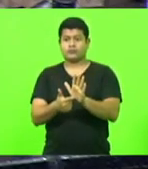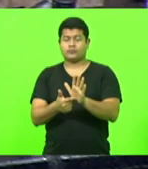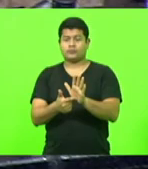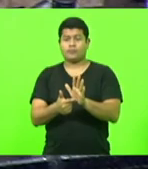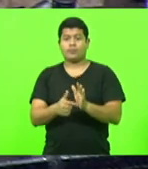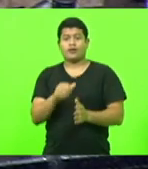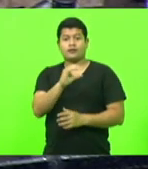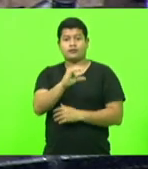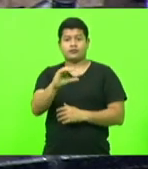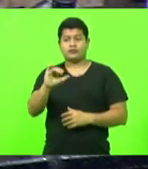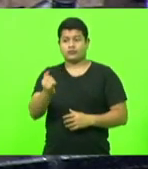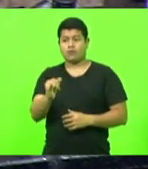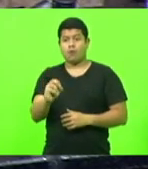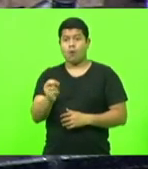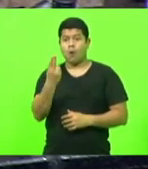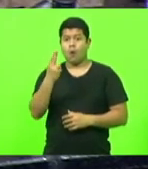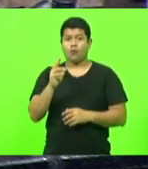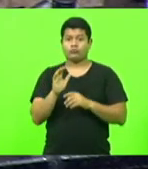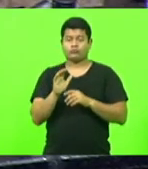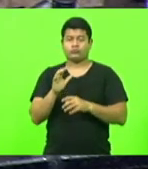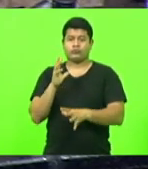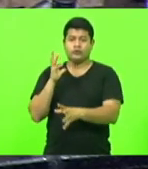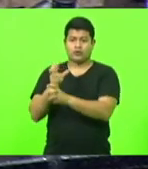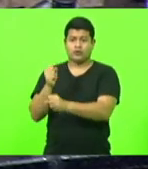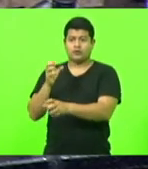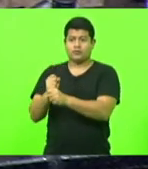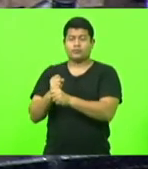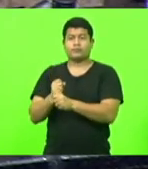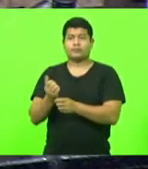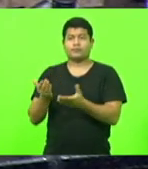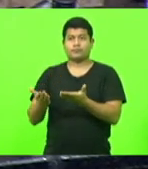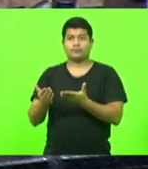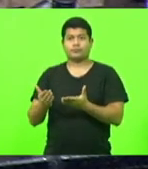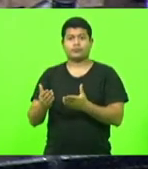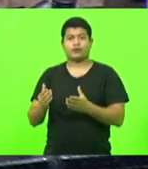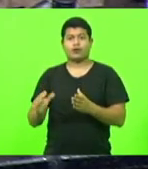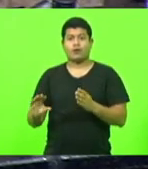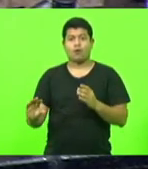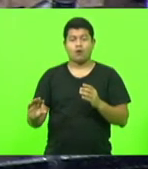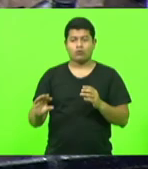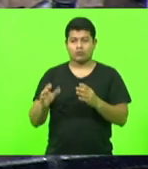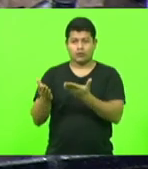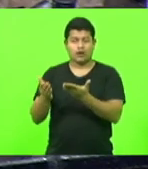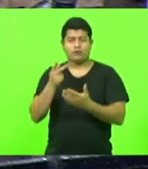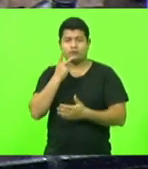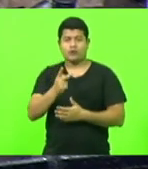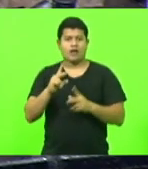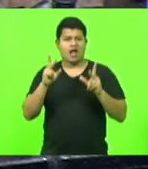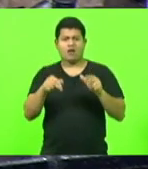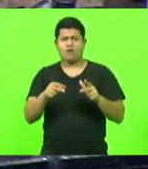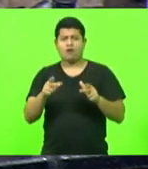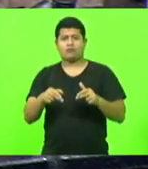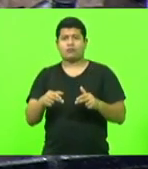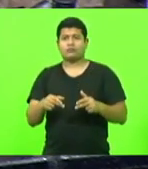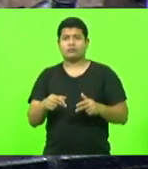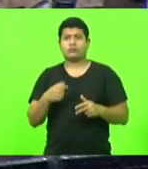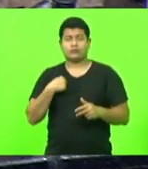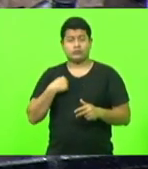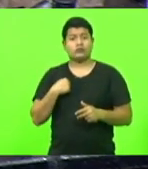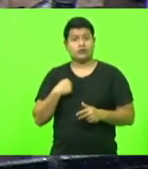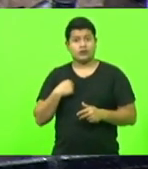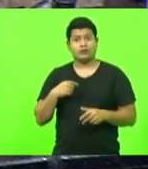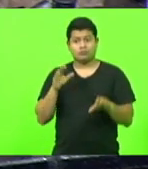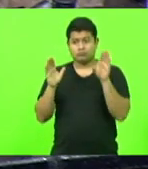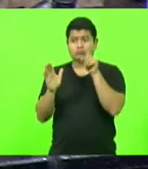CCJ ou na Finanças, para que ele coloque todas elas no mesmo pacote. Inclusive, eu questionei o